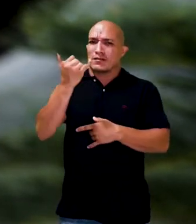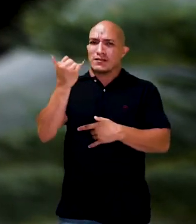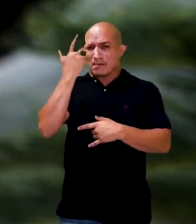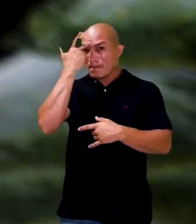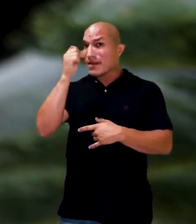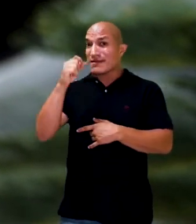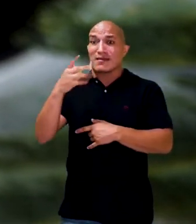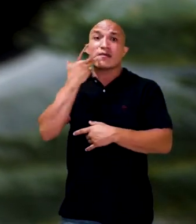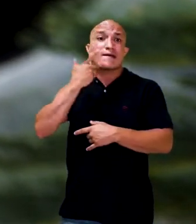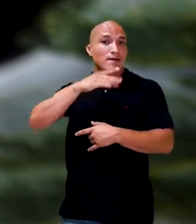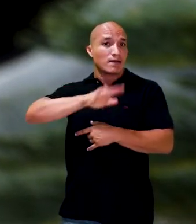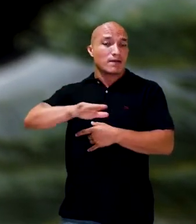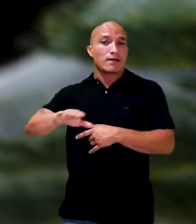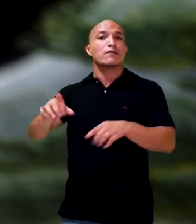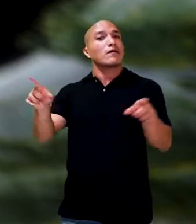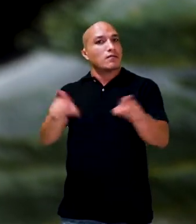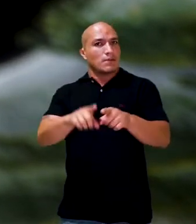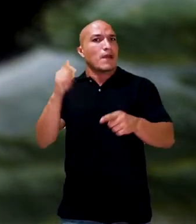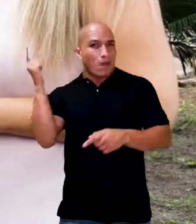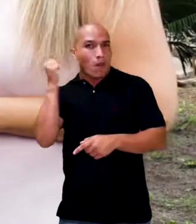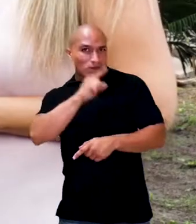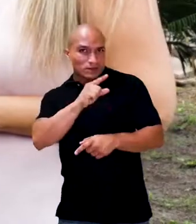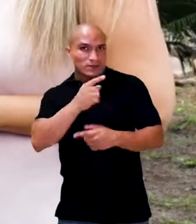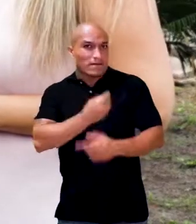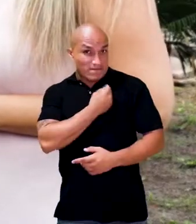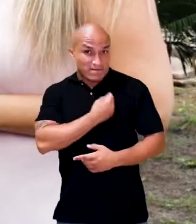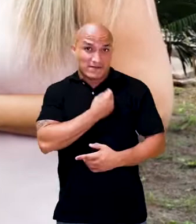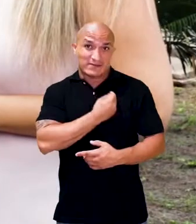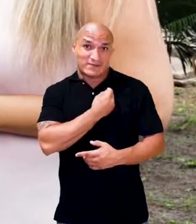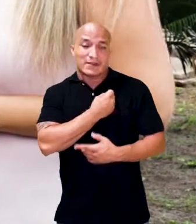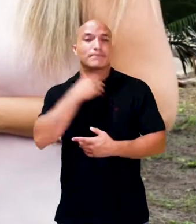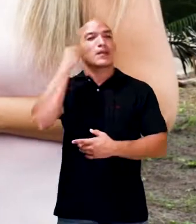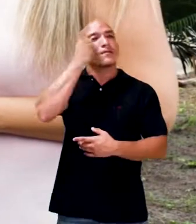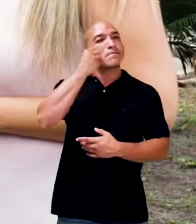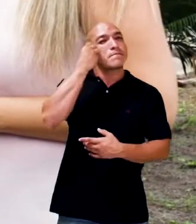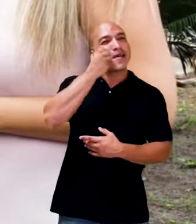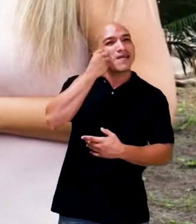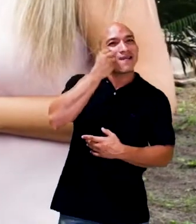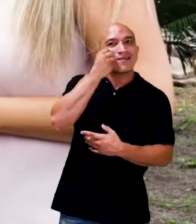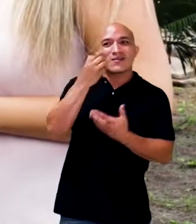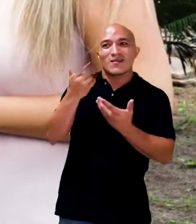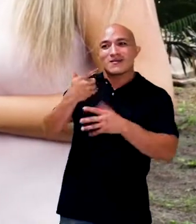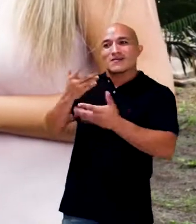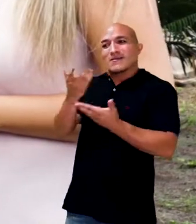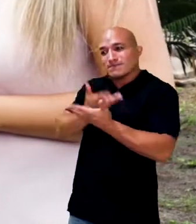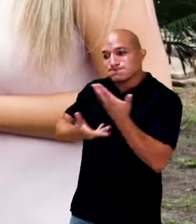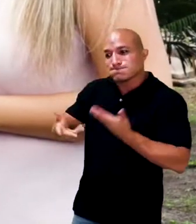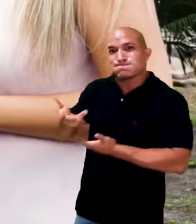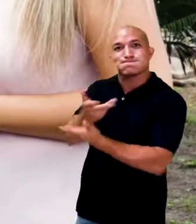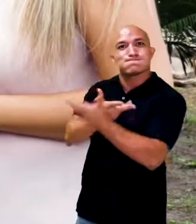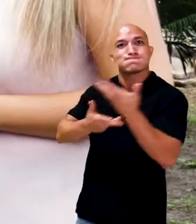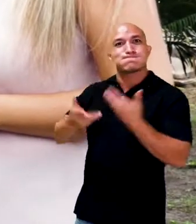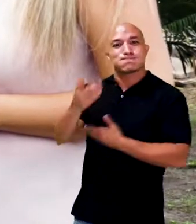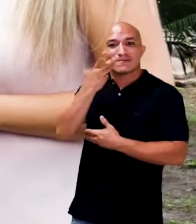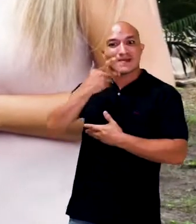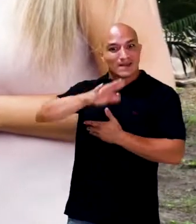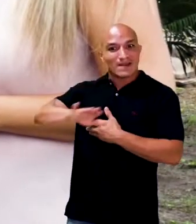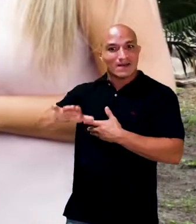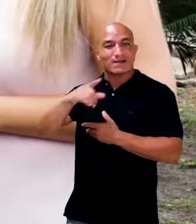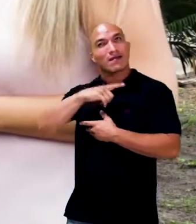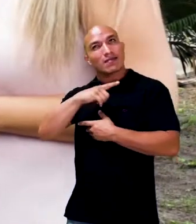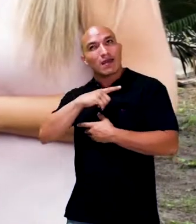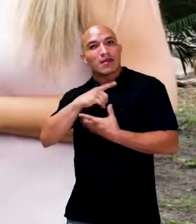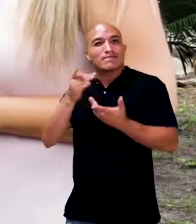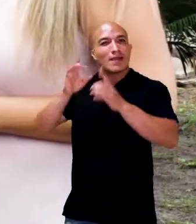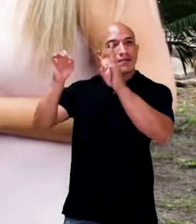são importantes para que as crianças também consigam vivenciar experiências com outras crianças